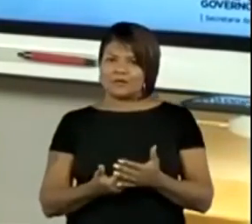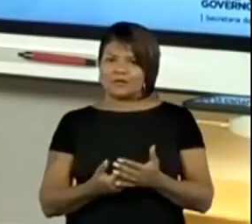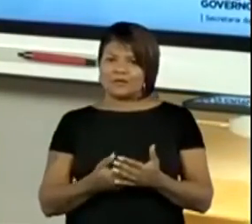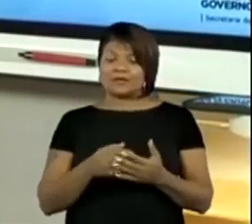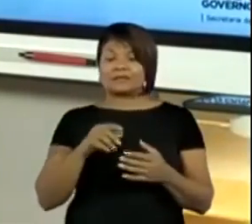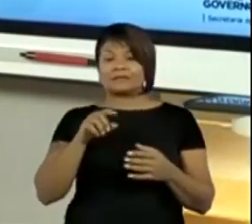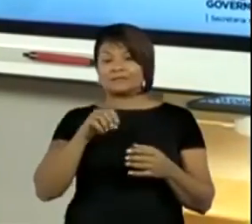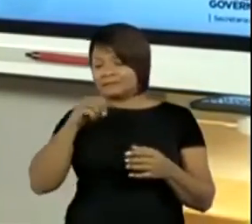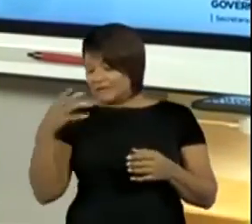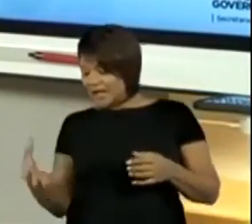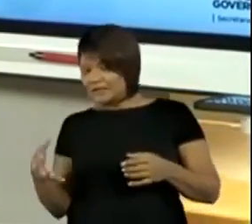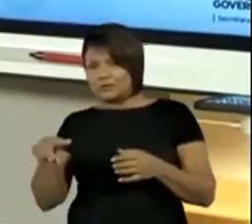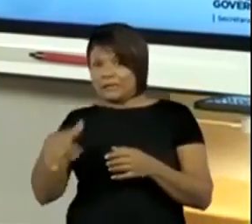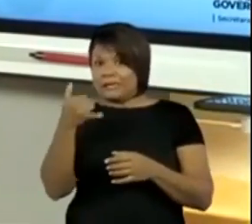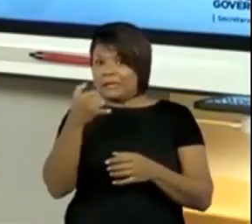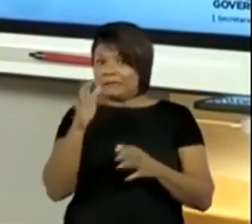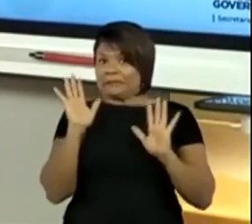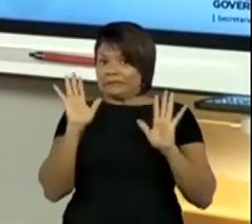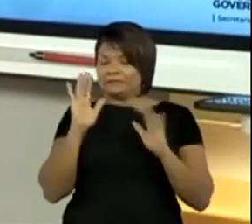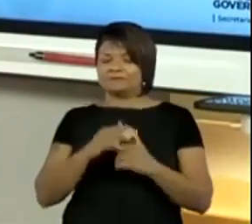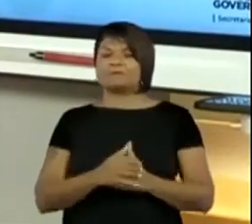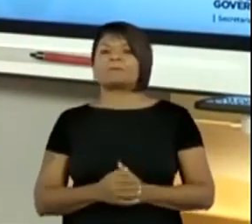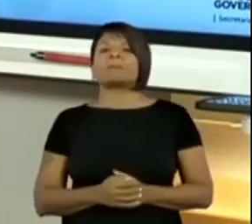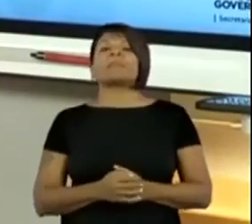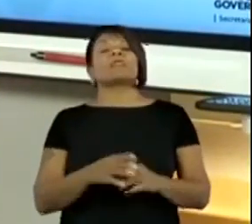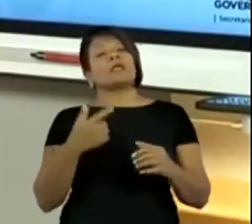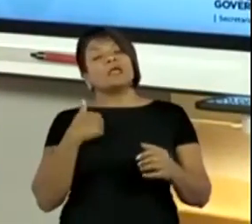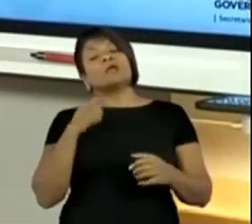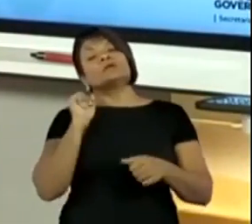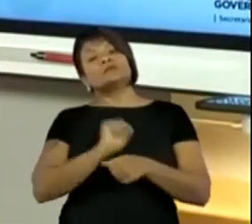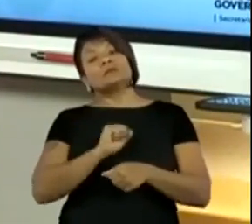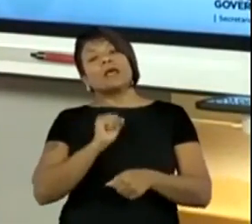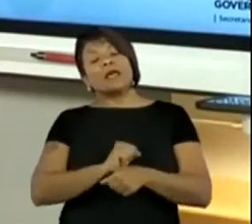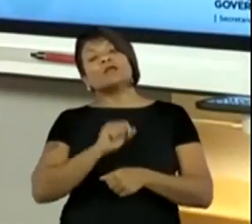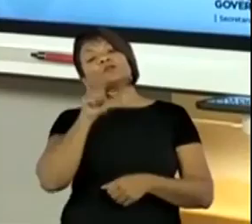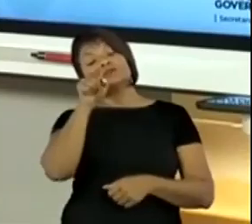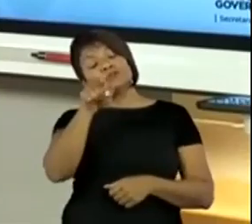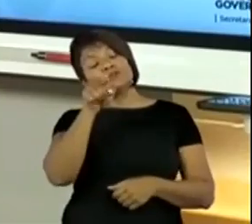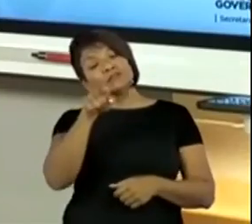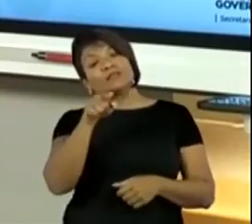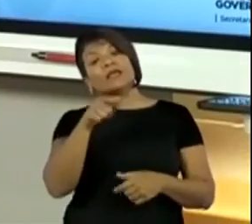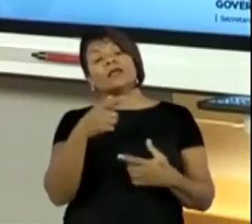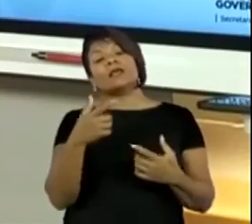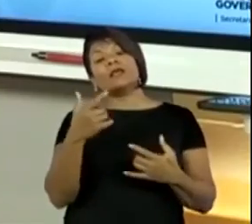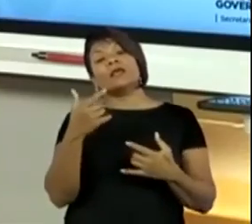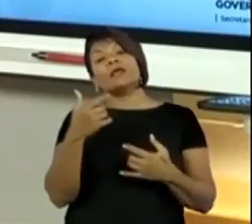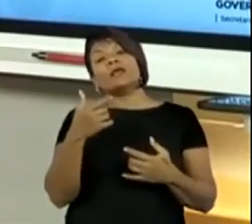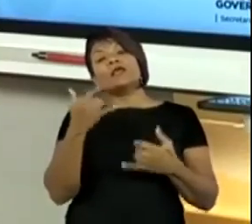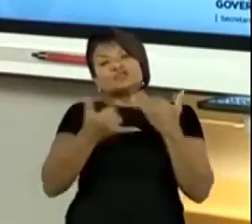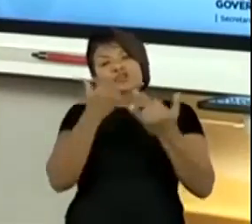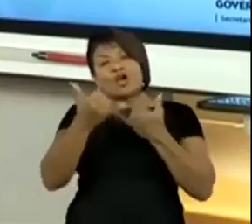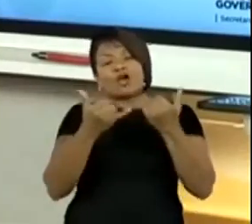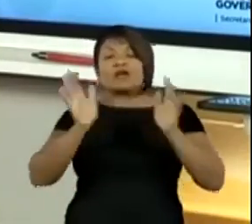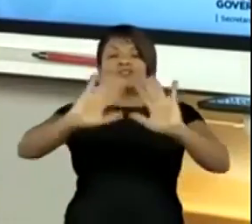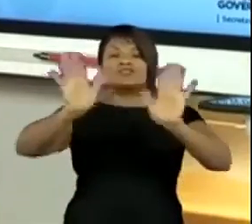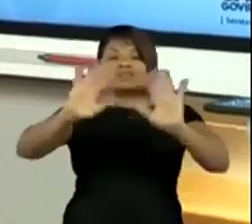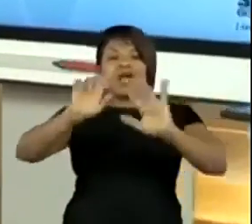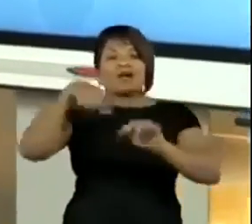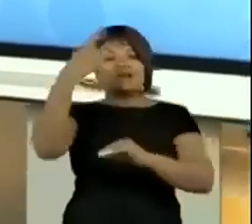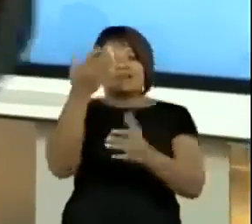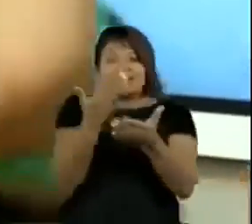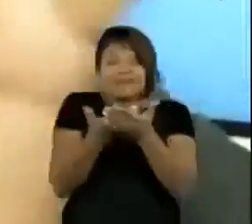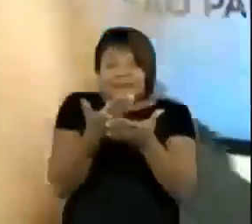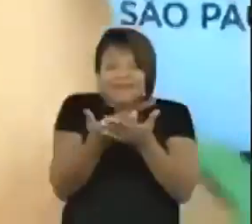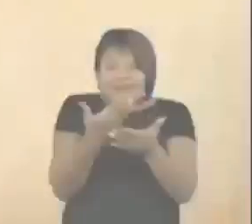Espero que vocês aproveitem e jogam esse jogo na quarentena. E, gente, tchau e até a próxima